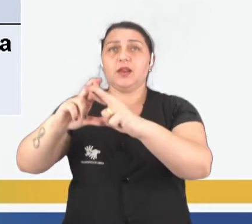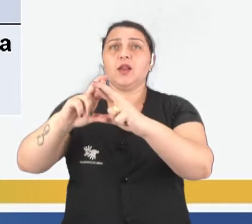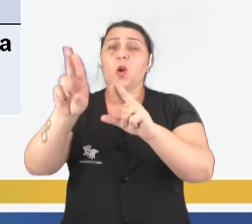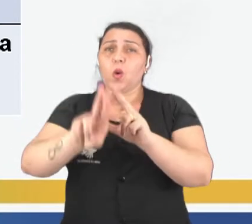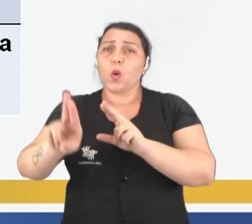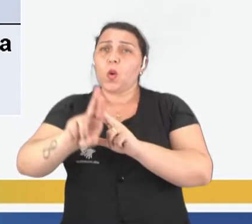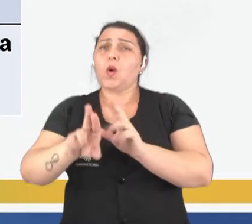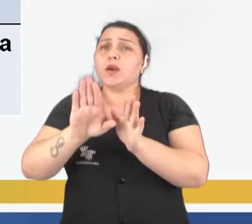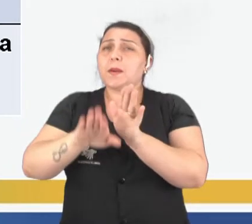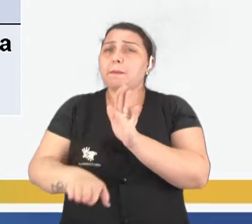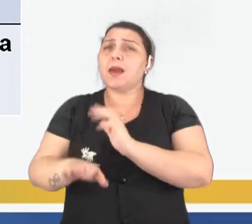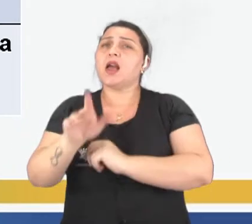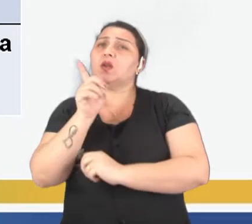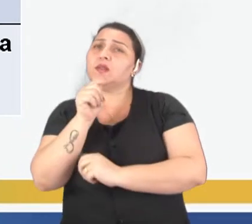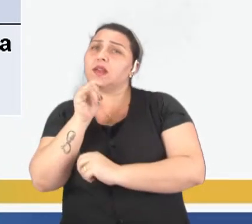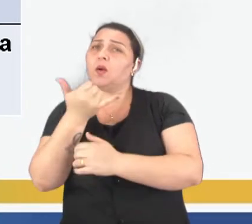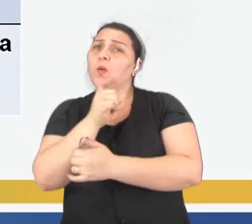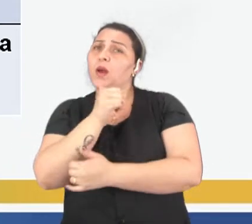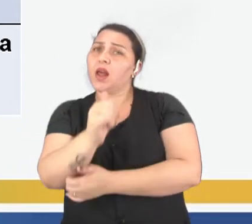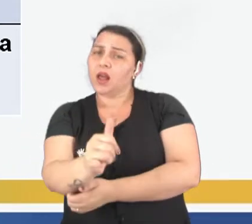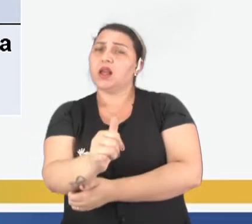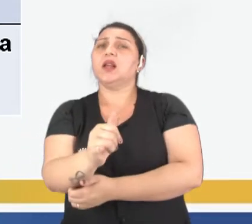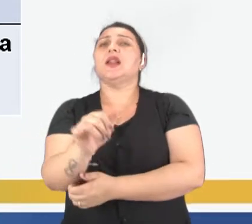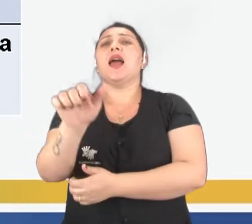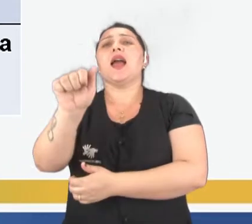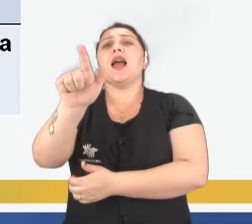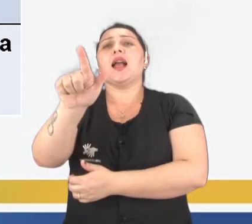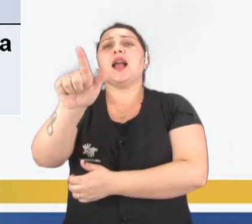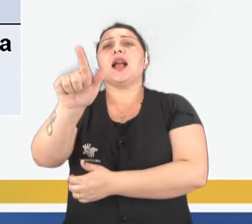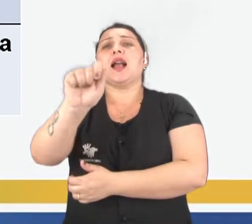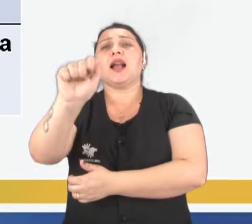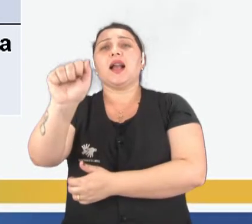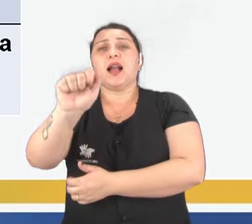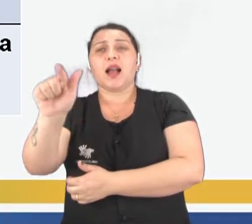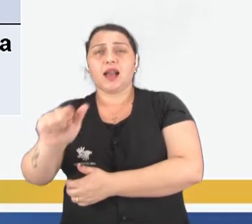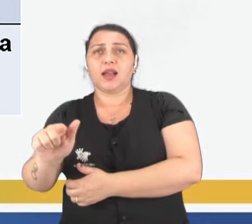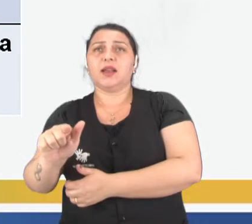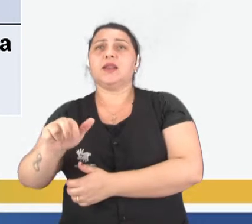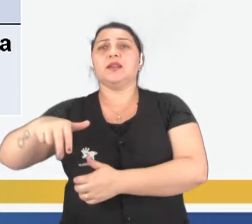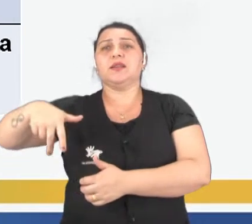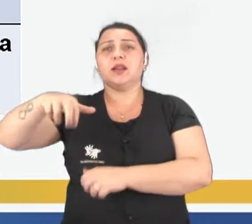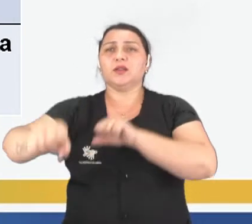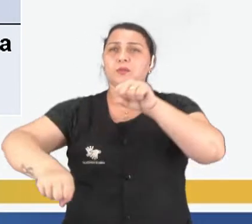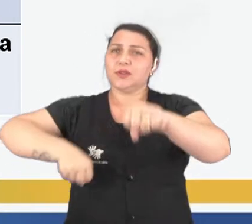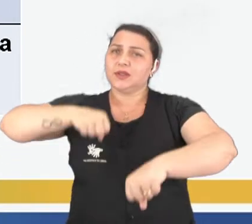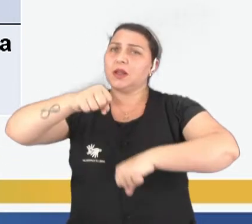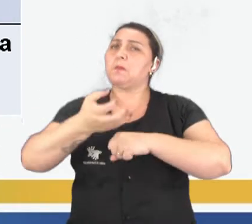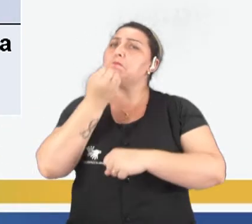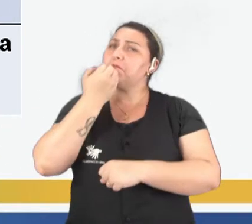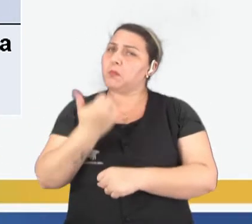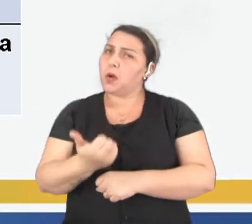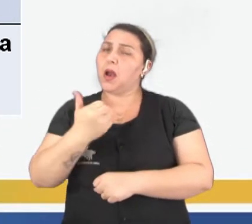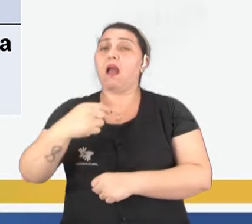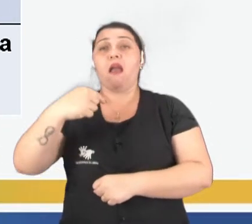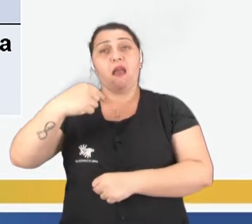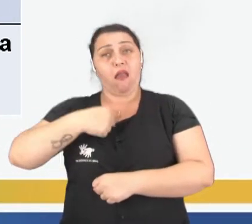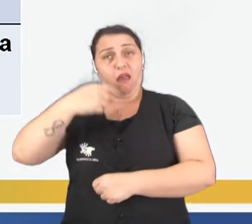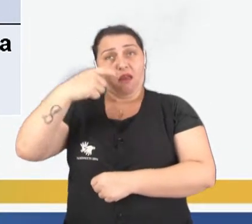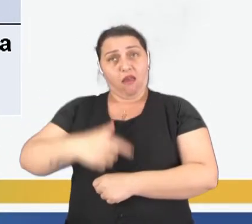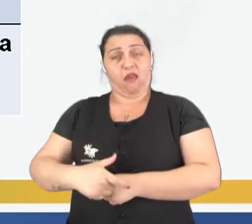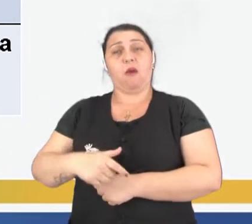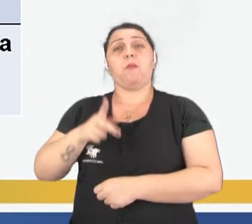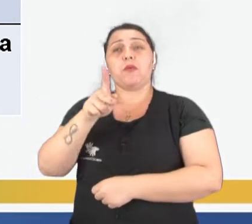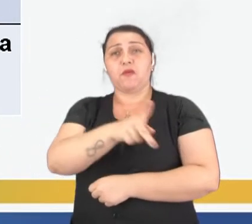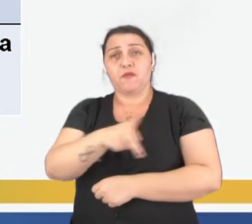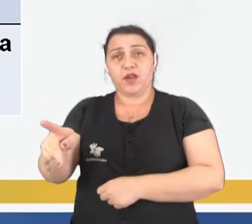menos água, eletricidade, combustível. Se você puder transitar de bicicleta, beleza. Eu, por exemplo, sou César,